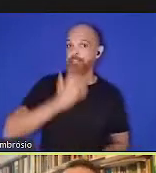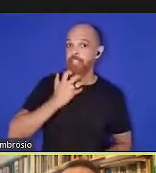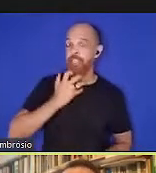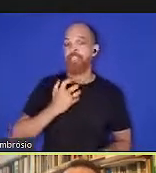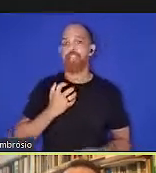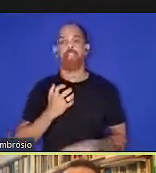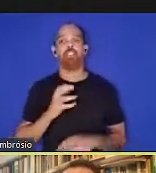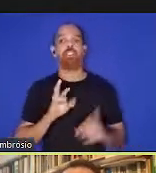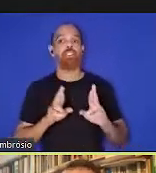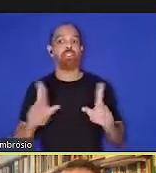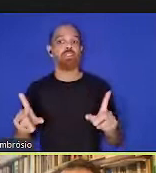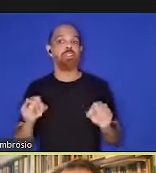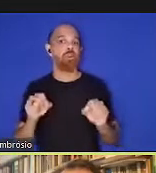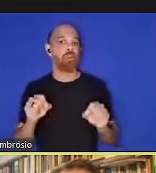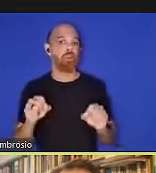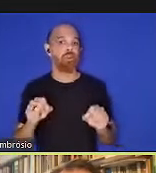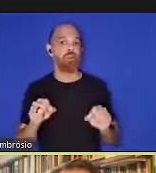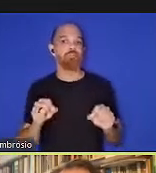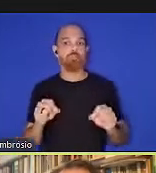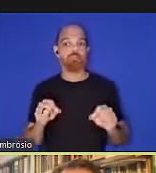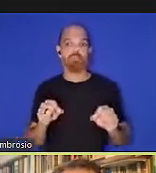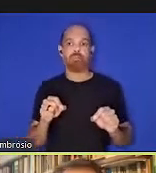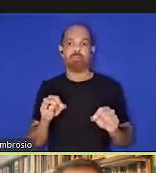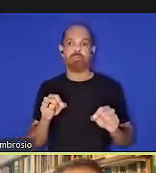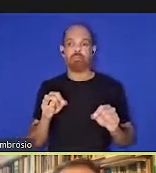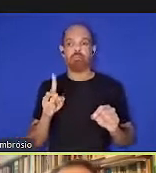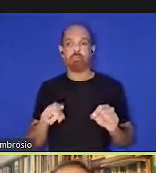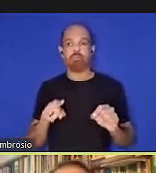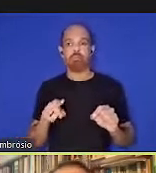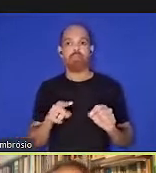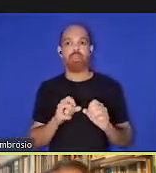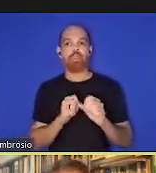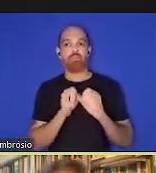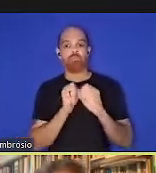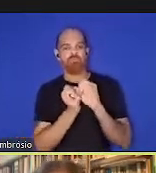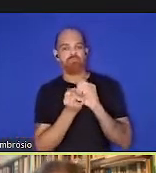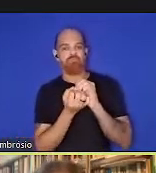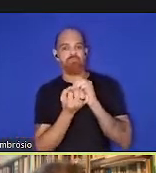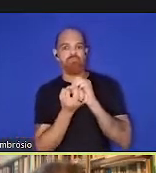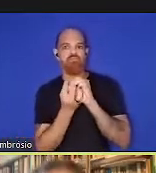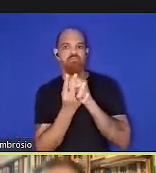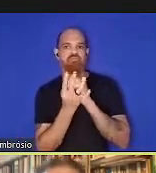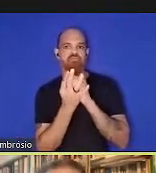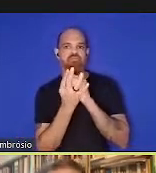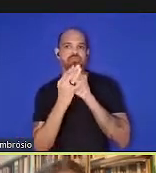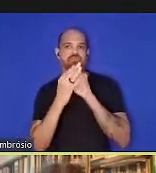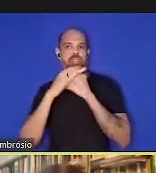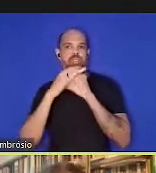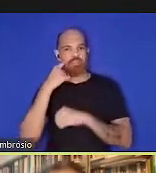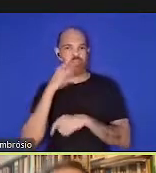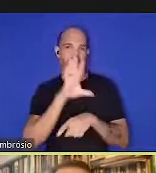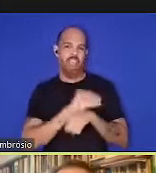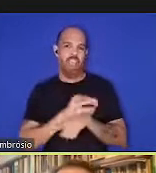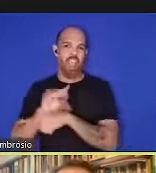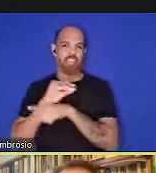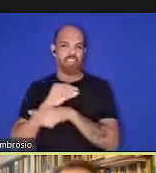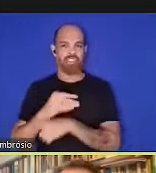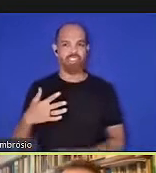diferença é que esse preenchimento de fluidos, como a gente pode ver nos raios-x no lado direito,